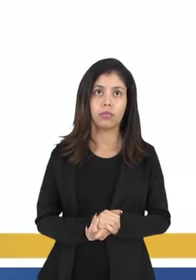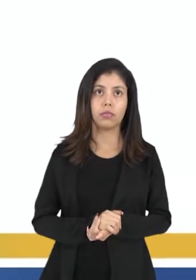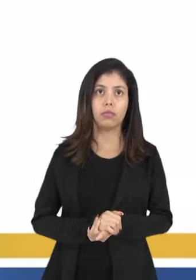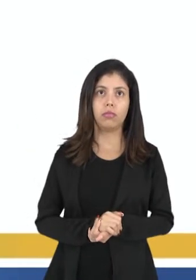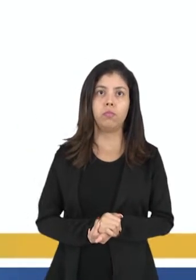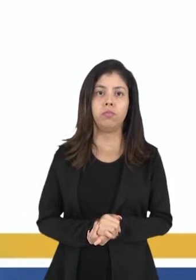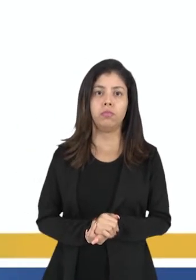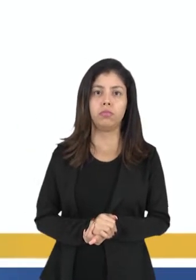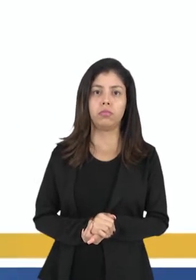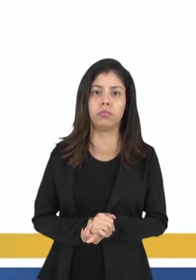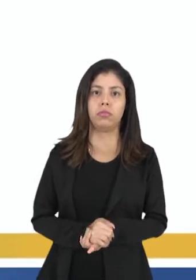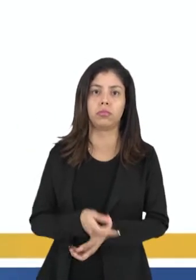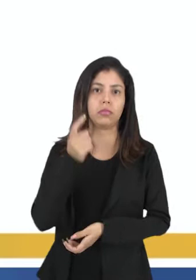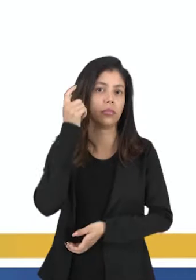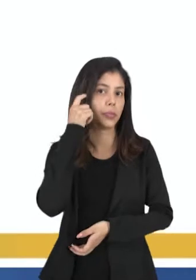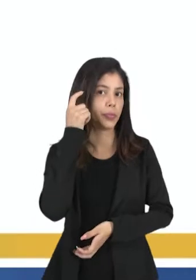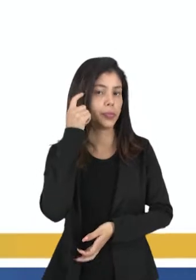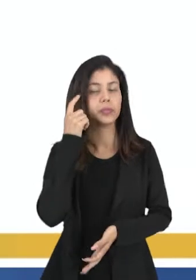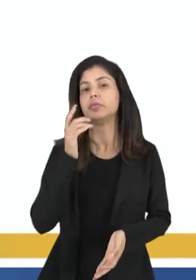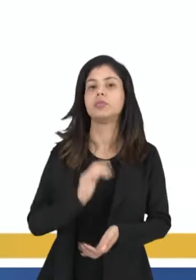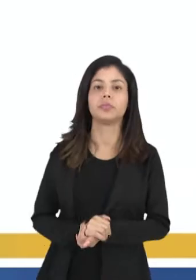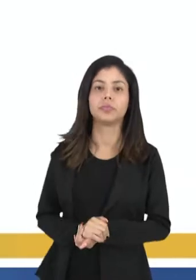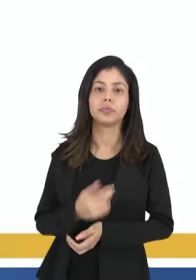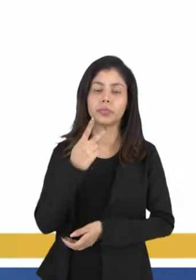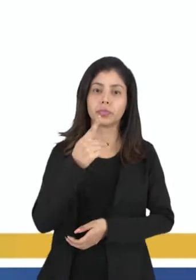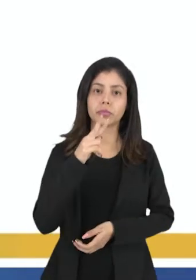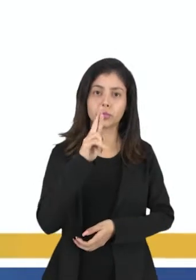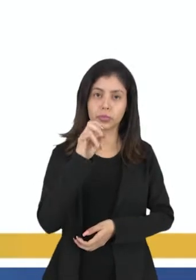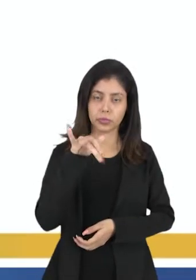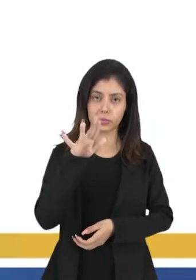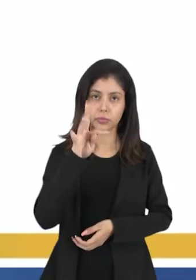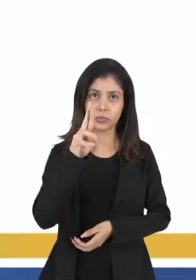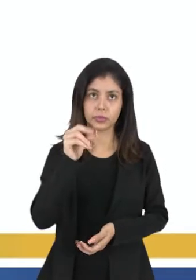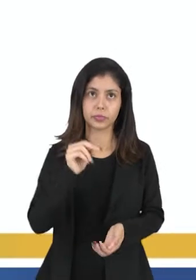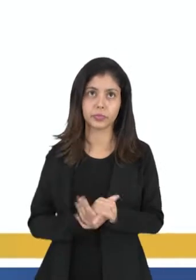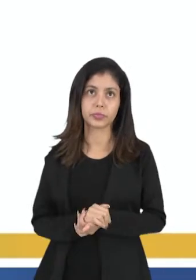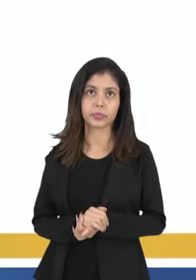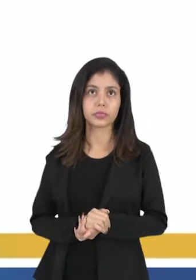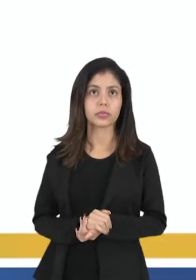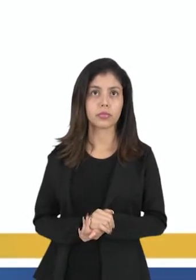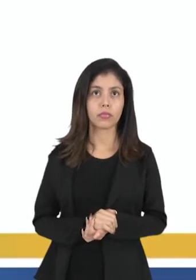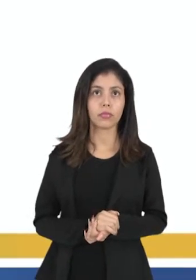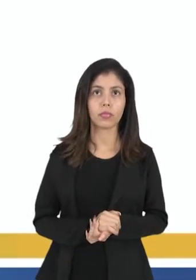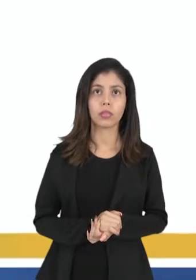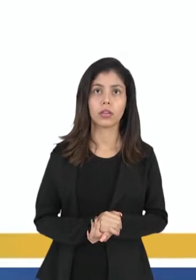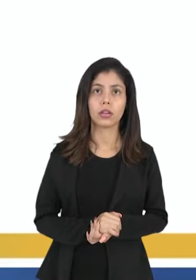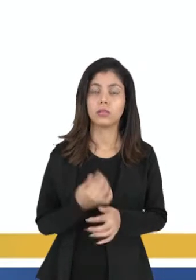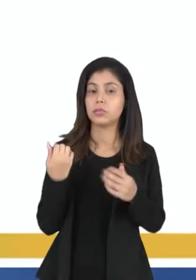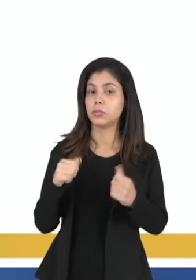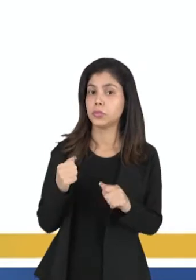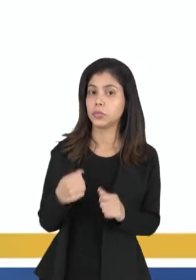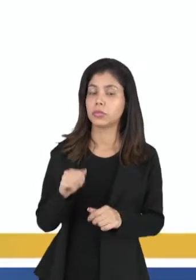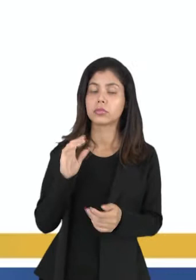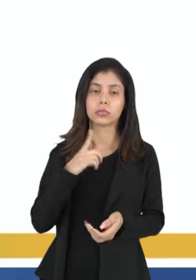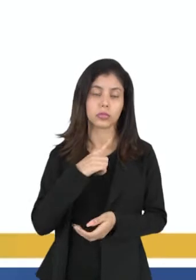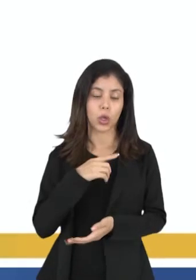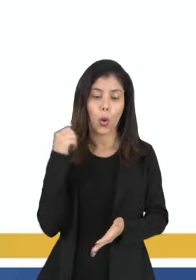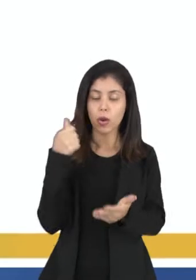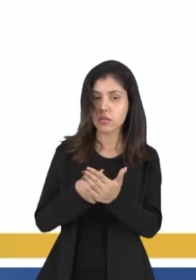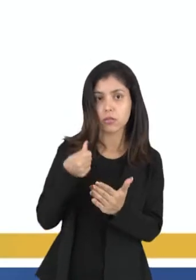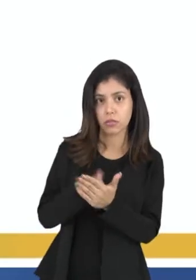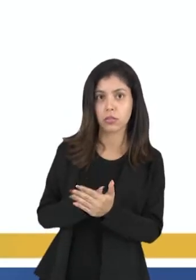Olha, a gente pode pensar assim, parâmetros são idealizados, né? Cumprimento e destituído de